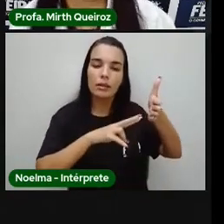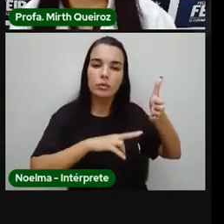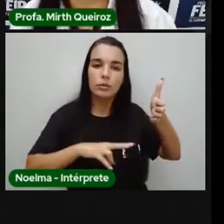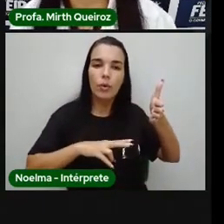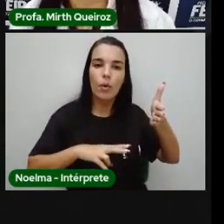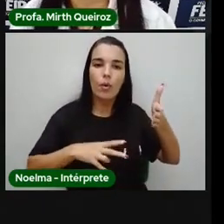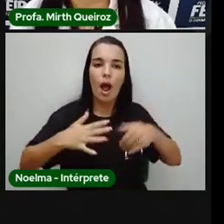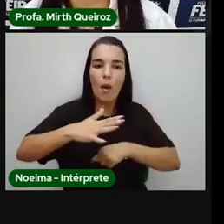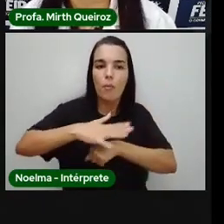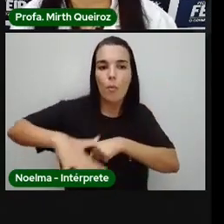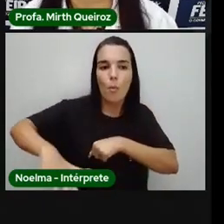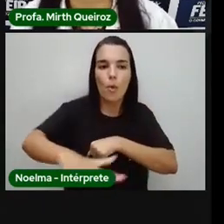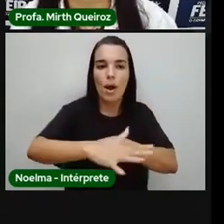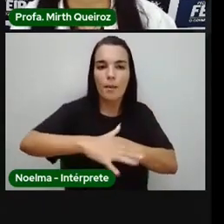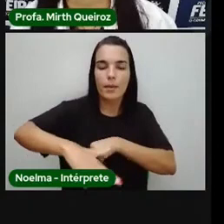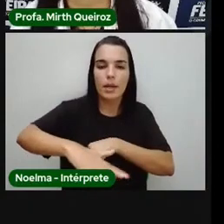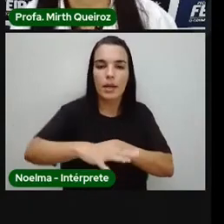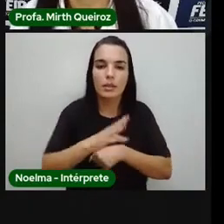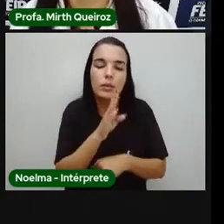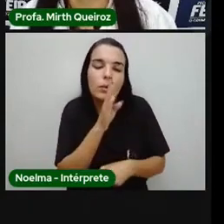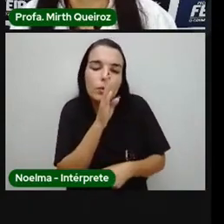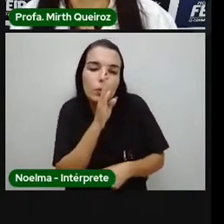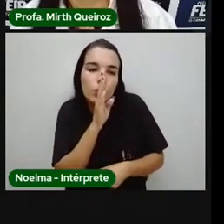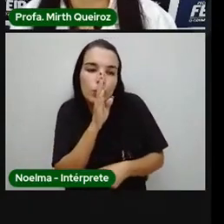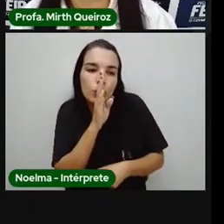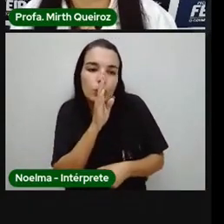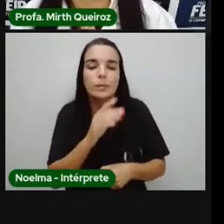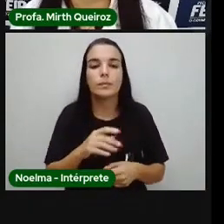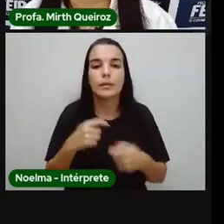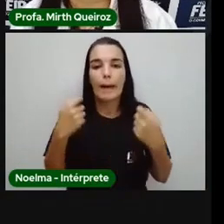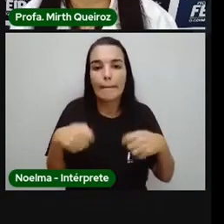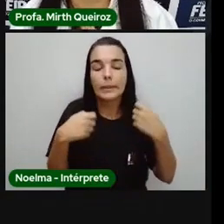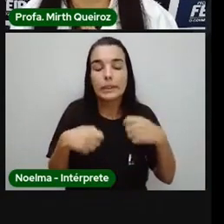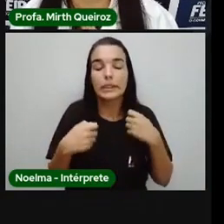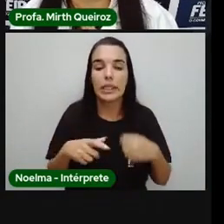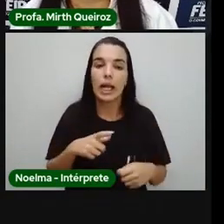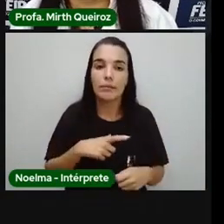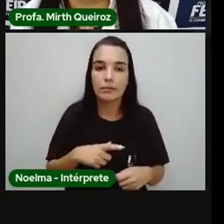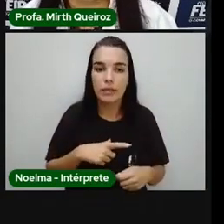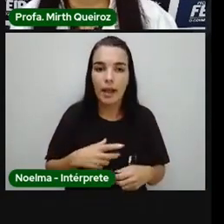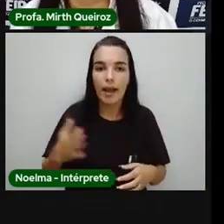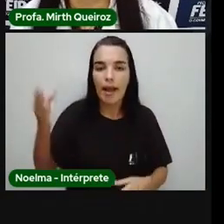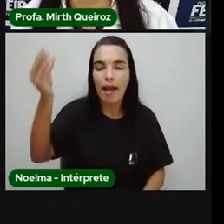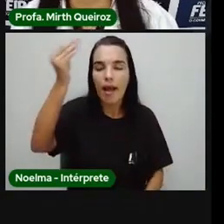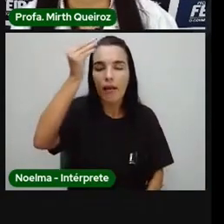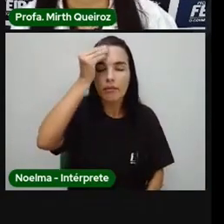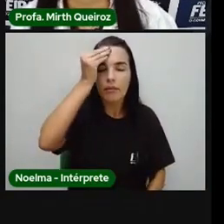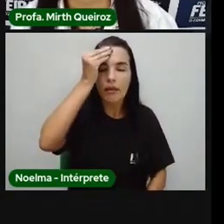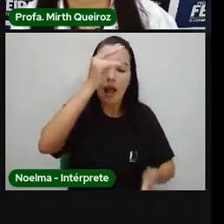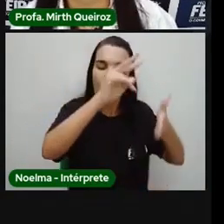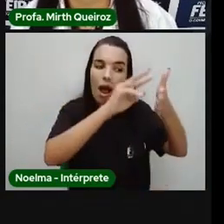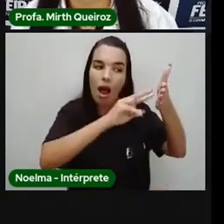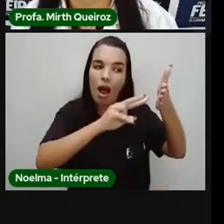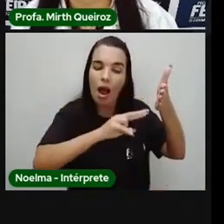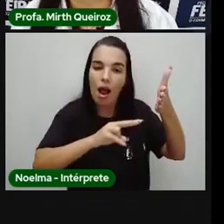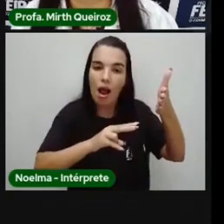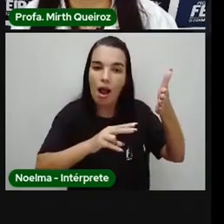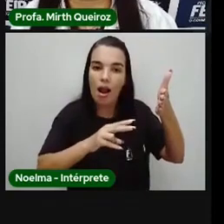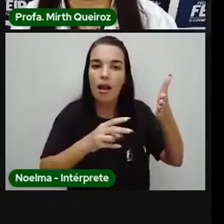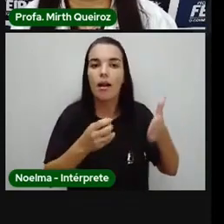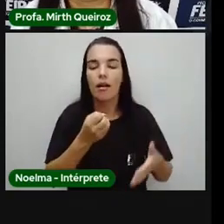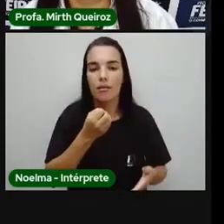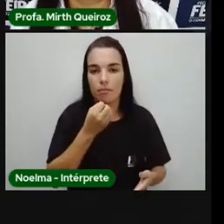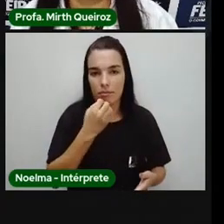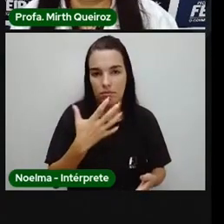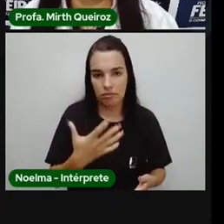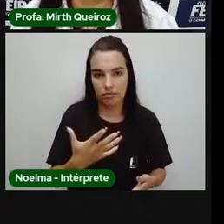silencioso, tudo isso é muito importante para que vocês possam entender, compreender melhor o que vocês estão